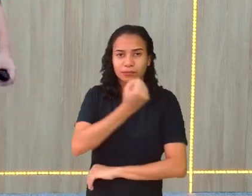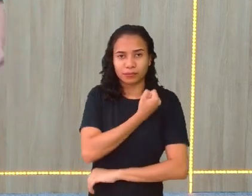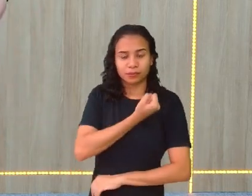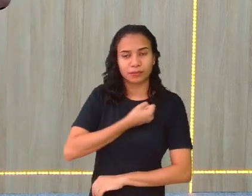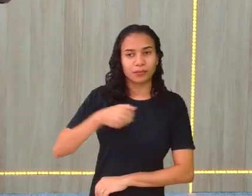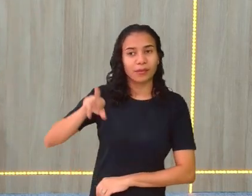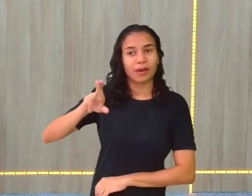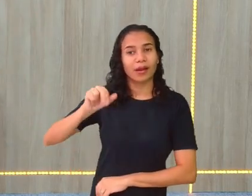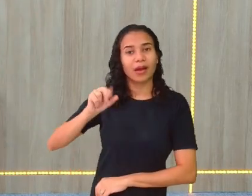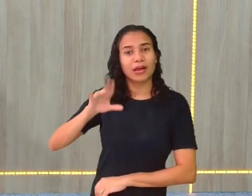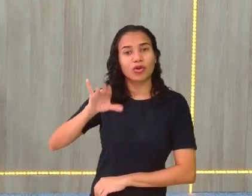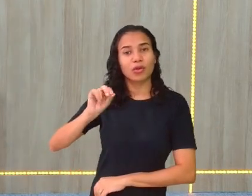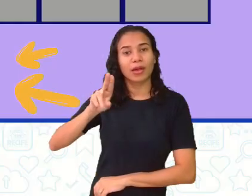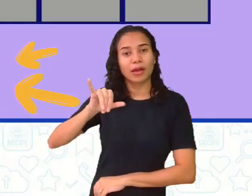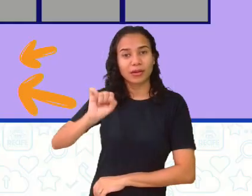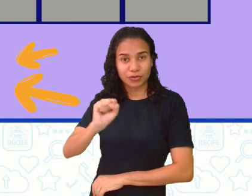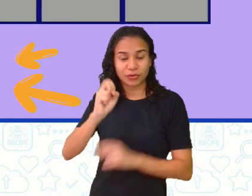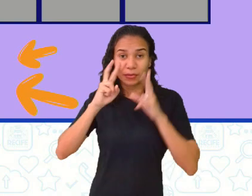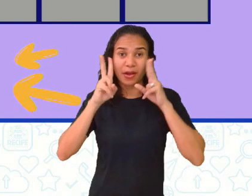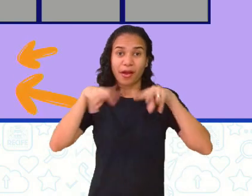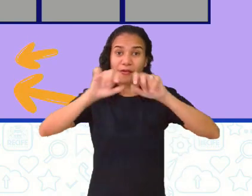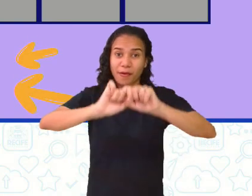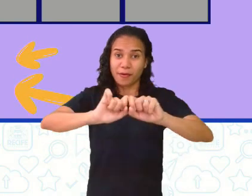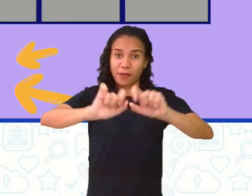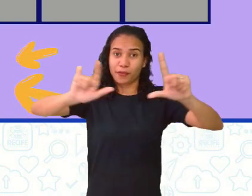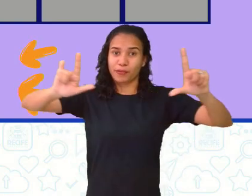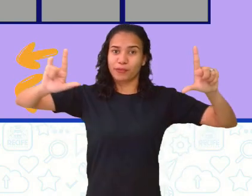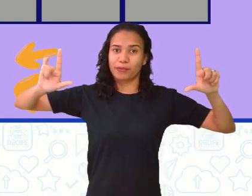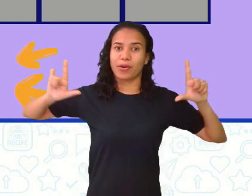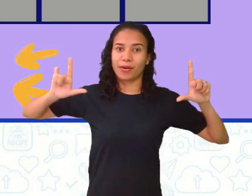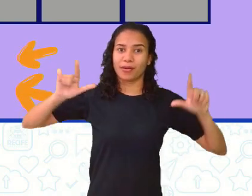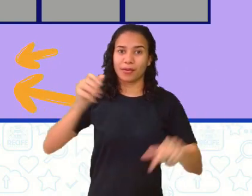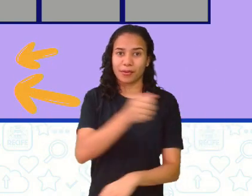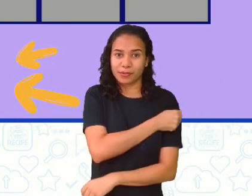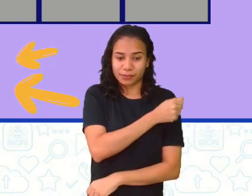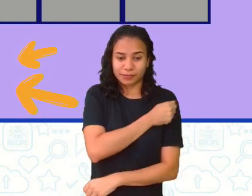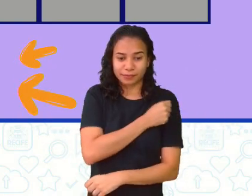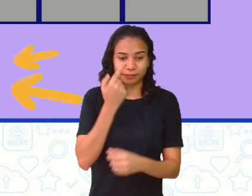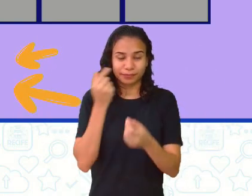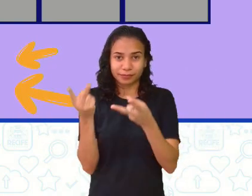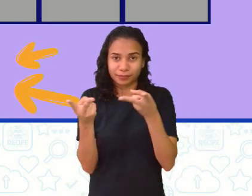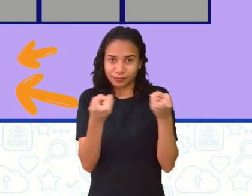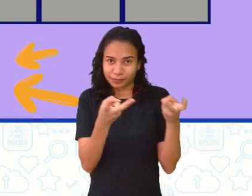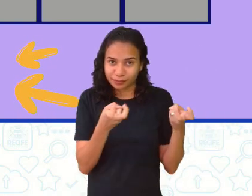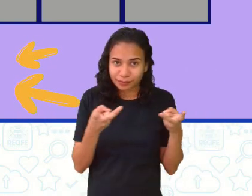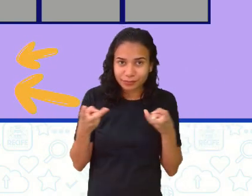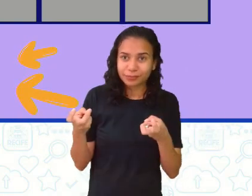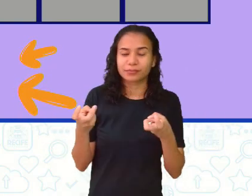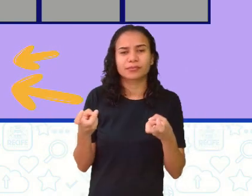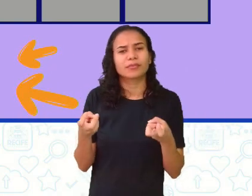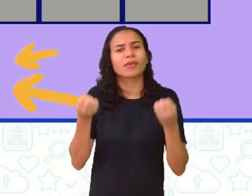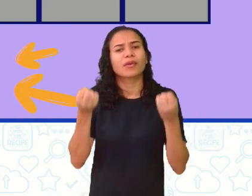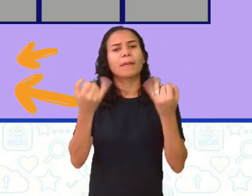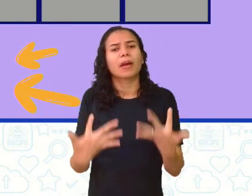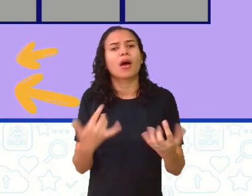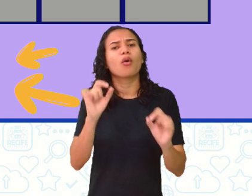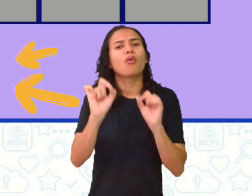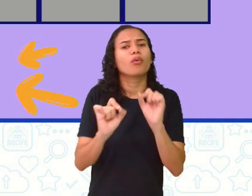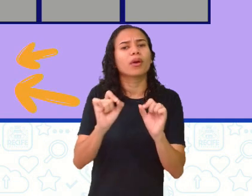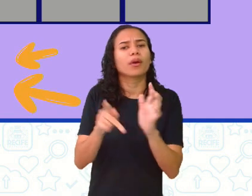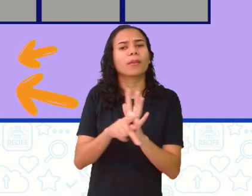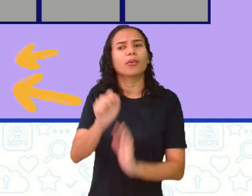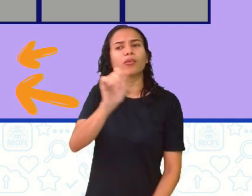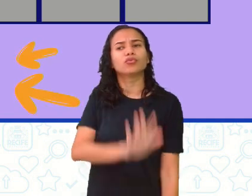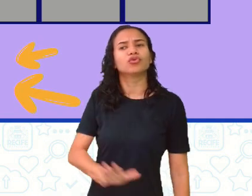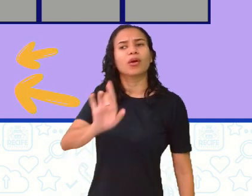racionais. Por favor, dá um zoom para que os alunos percebam, né? O eu estou dizendo? Quem é meu todo?